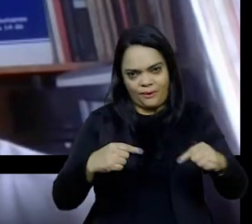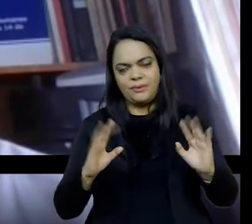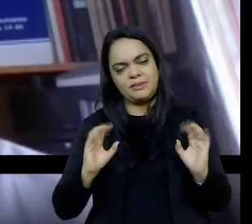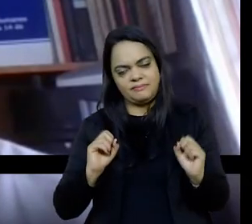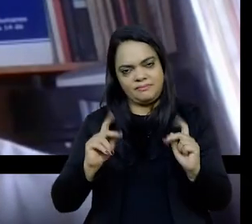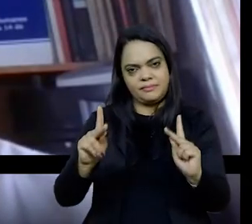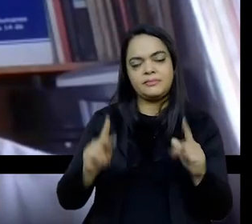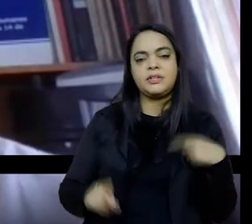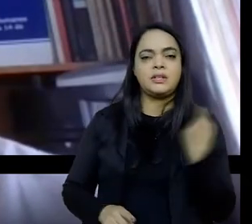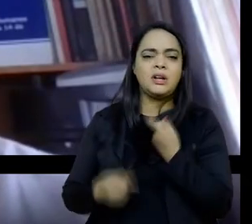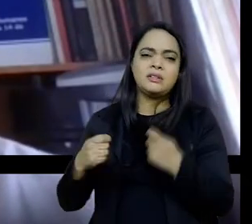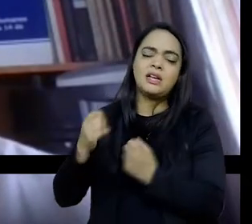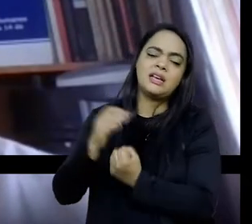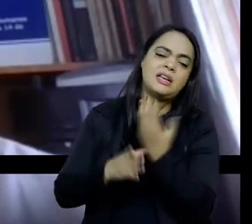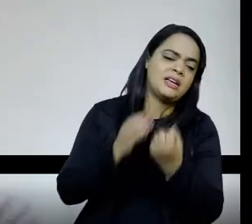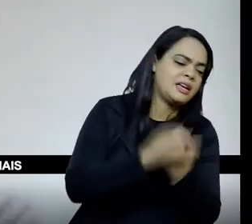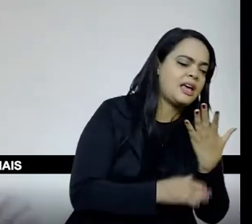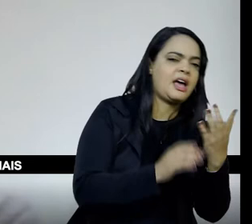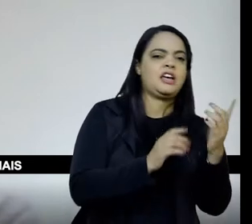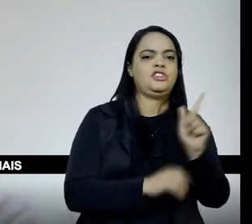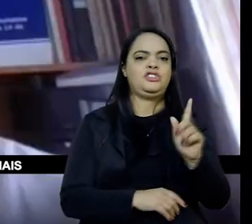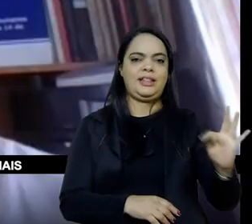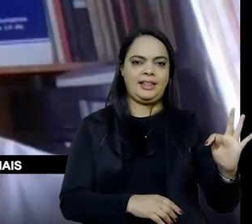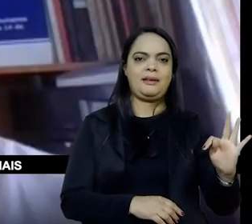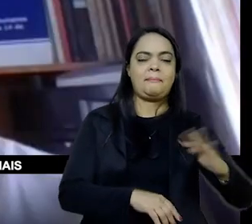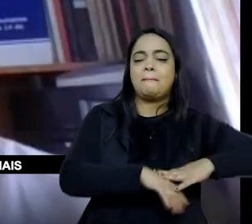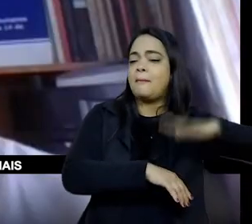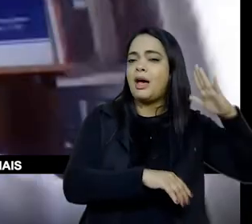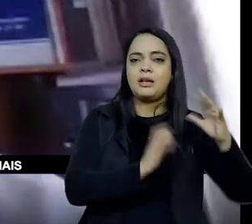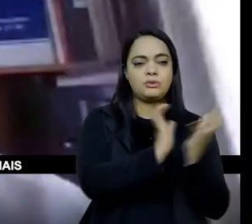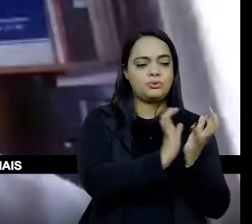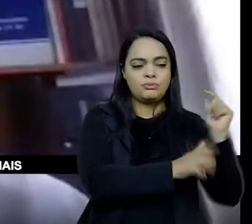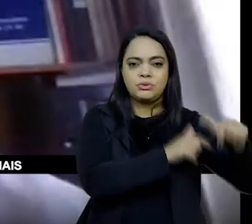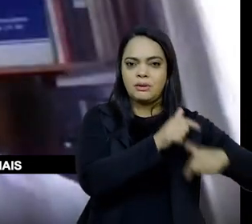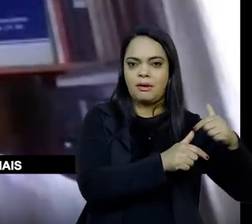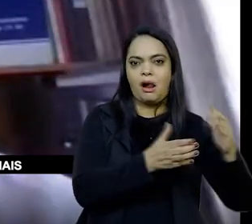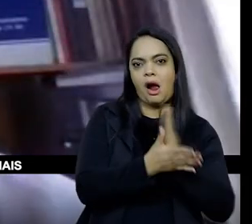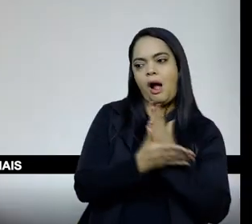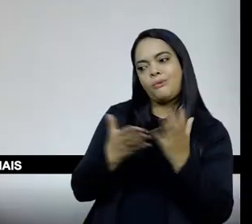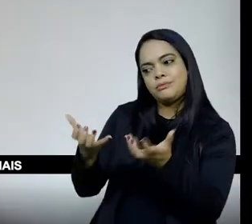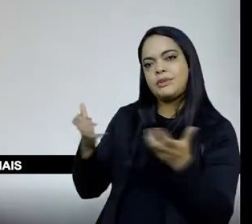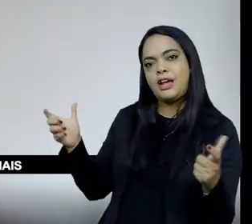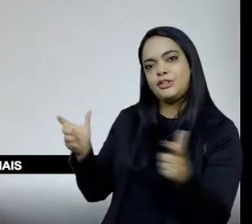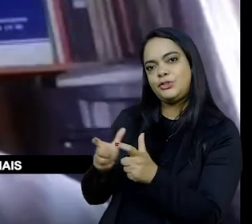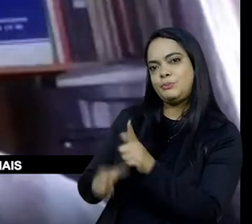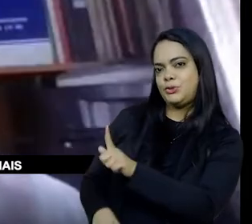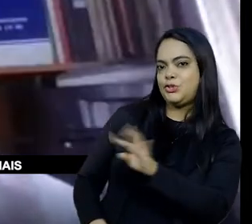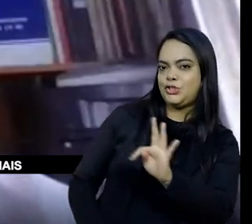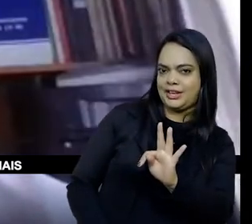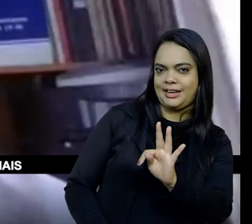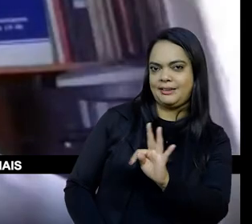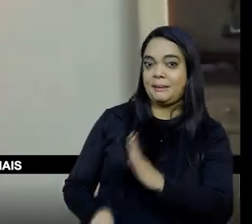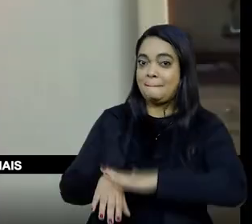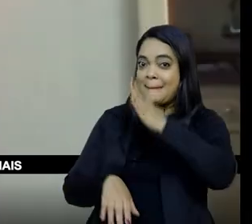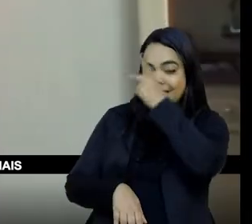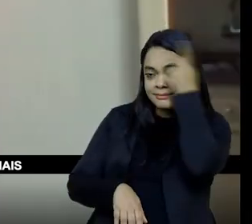mais GTs. E algumas pessoas defendem que a gente crie menos GTs, e com mais gente.